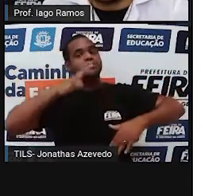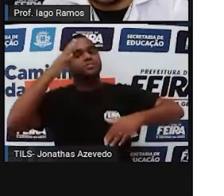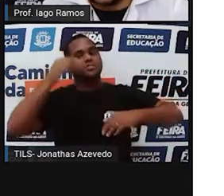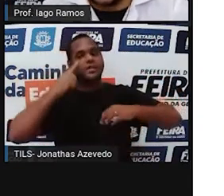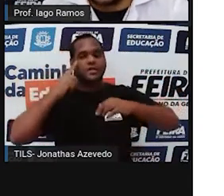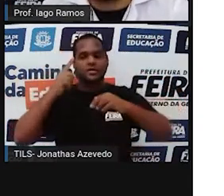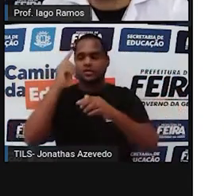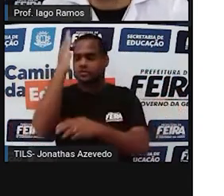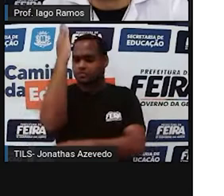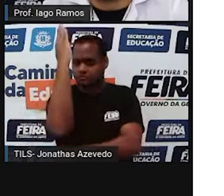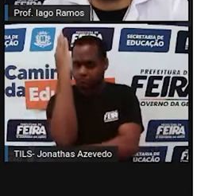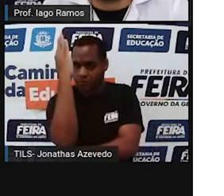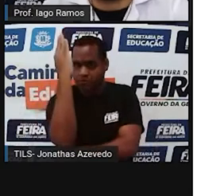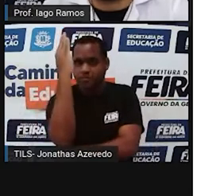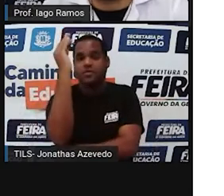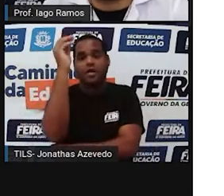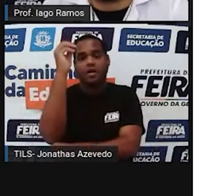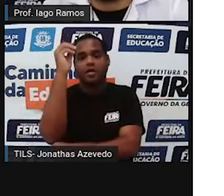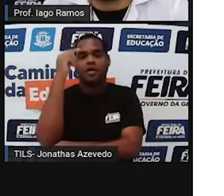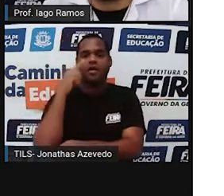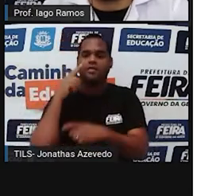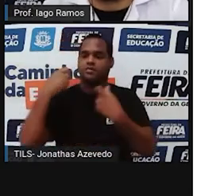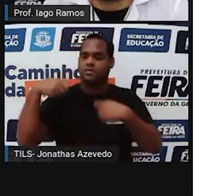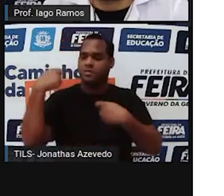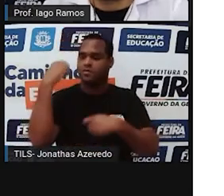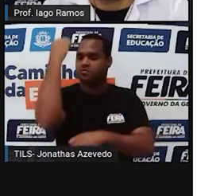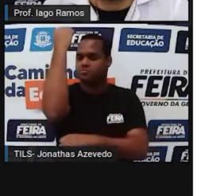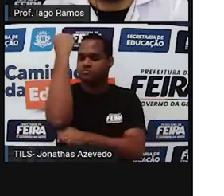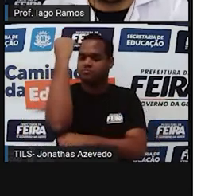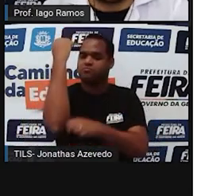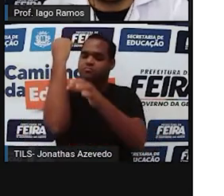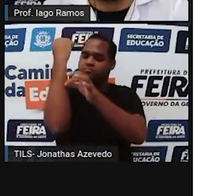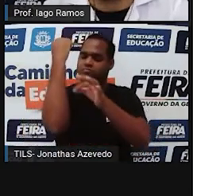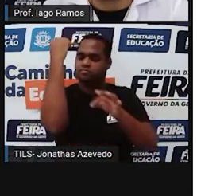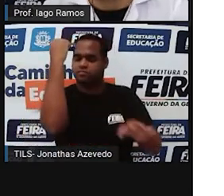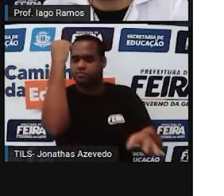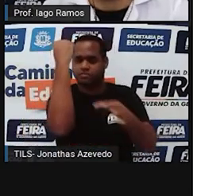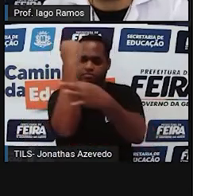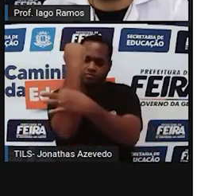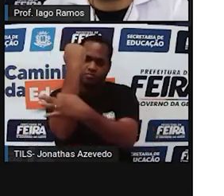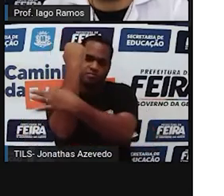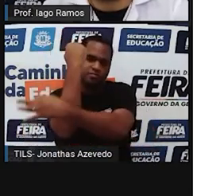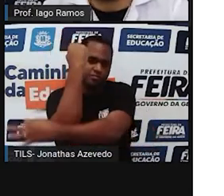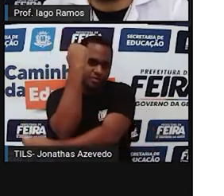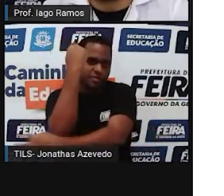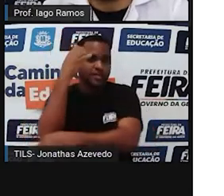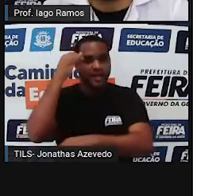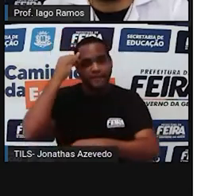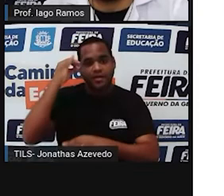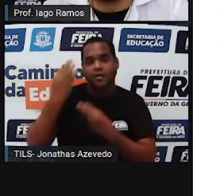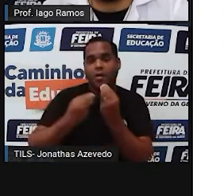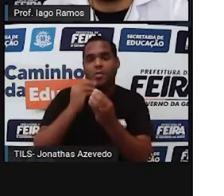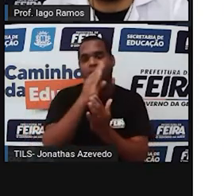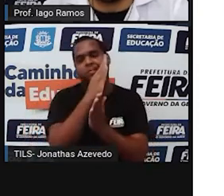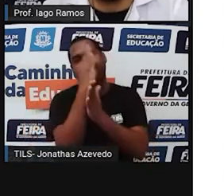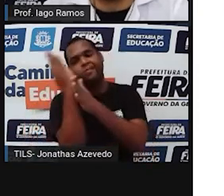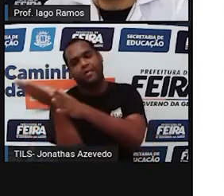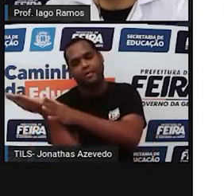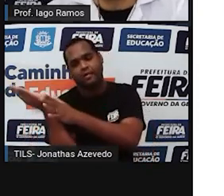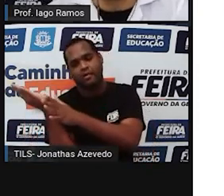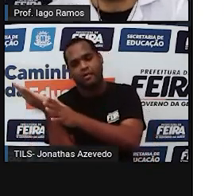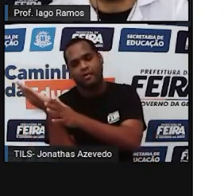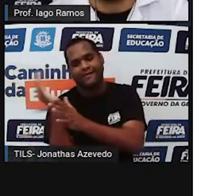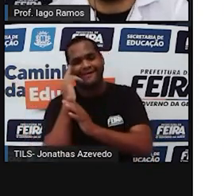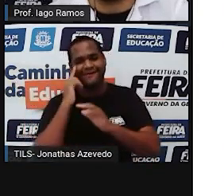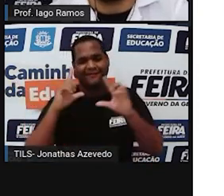poste teve de receber o suporte de duas cordas para evitar que caísse conforme